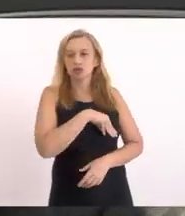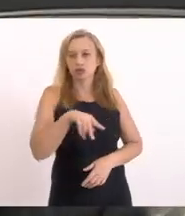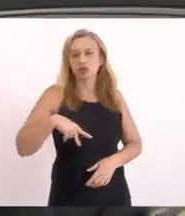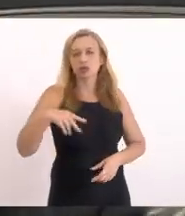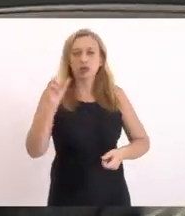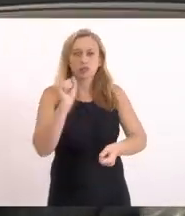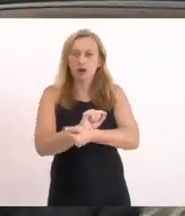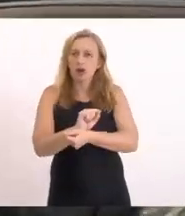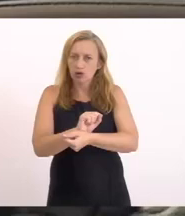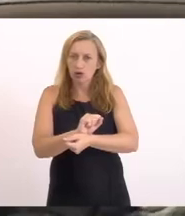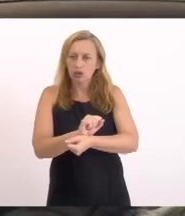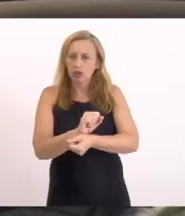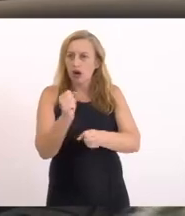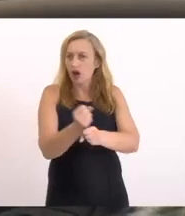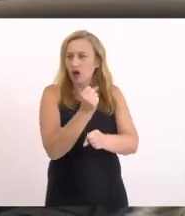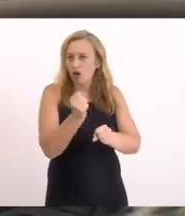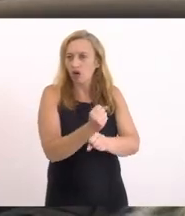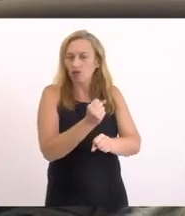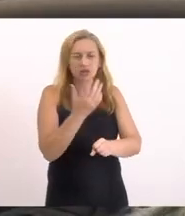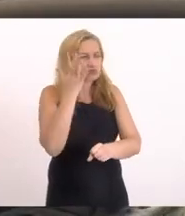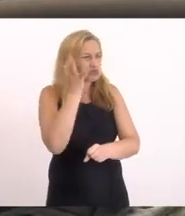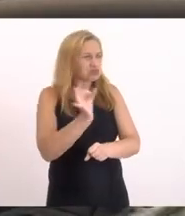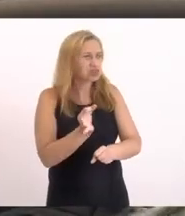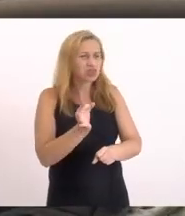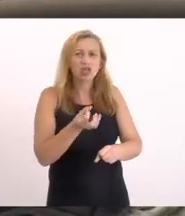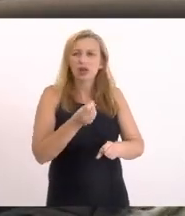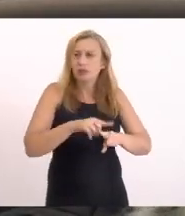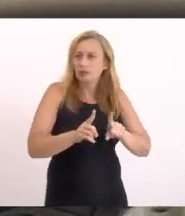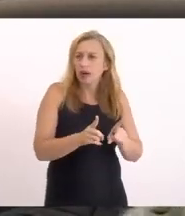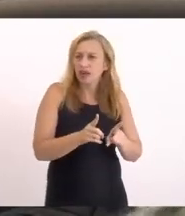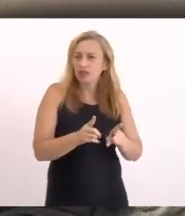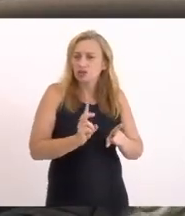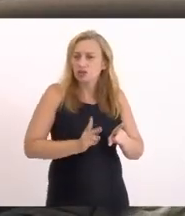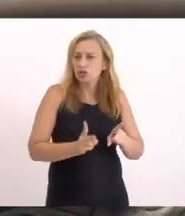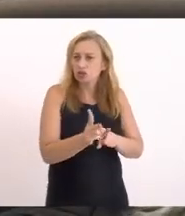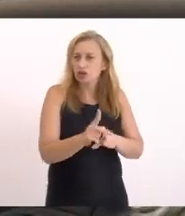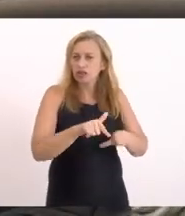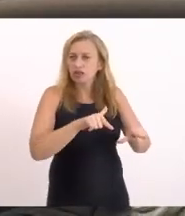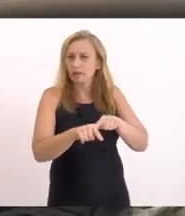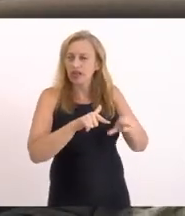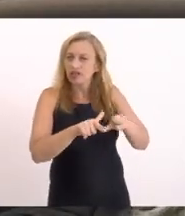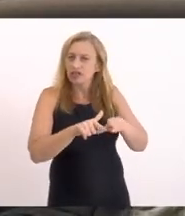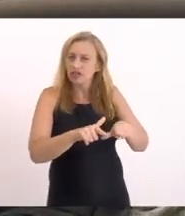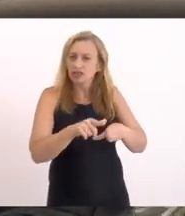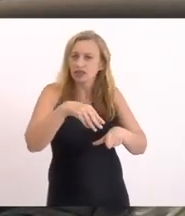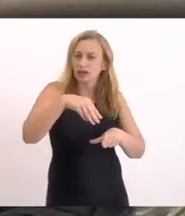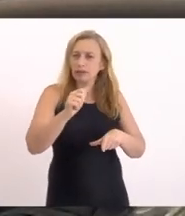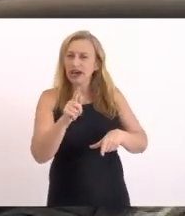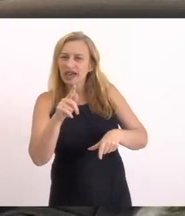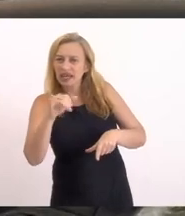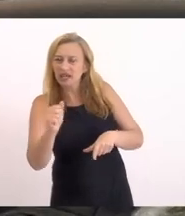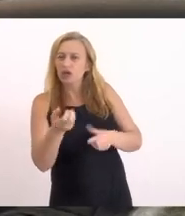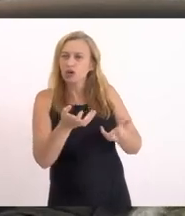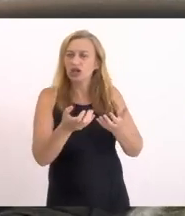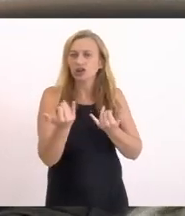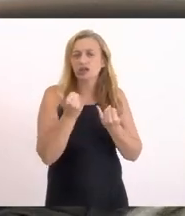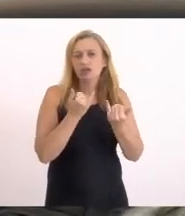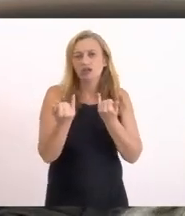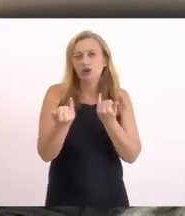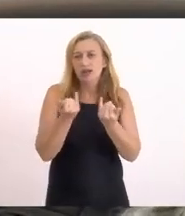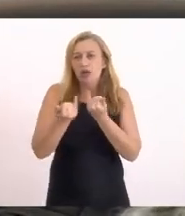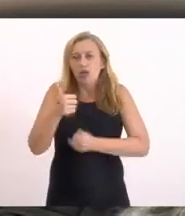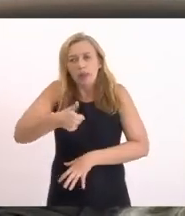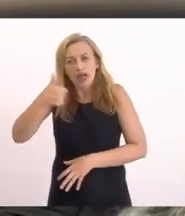Paralisou Parte da obra Não entendi muito bem Mas as máquinas Continuaram trabalhando E eu gostaria De ter uma informação Melhor sobre isso